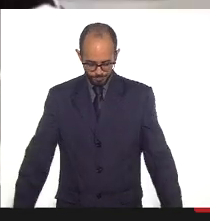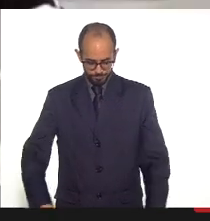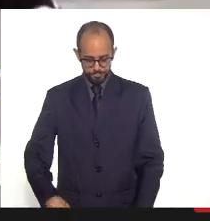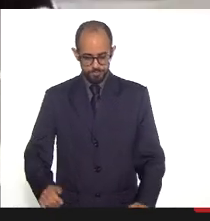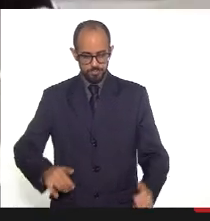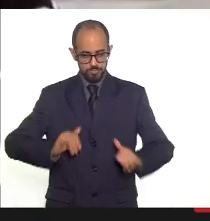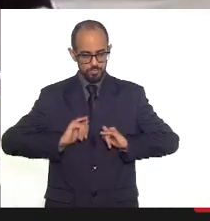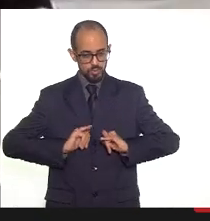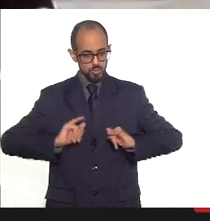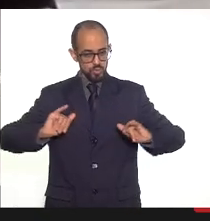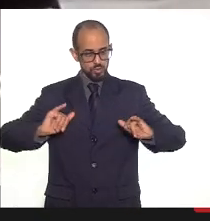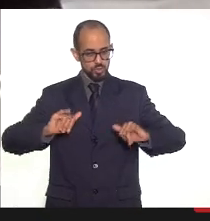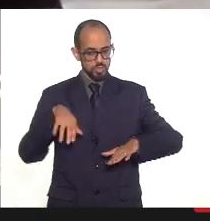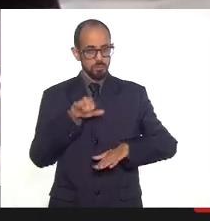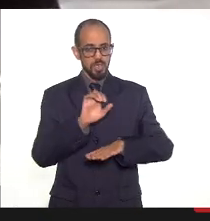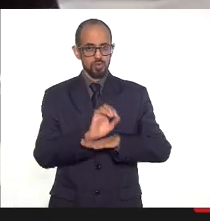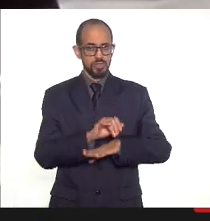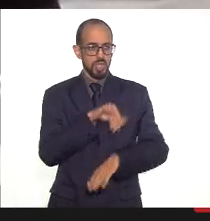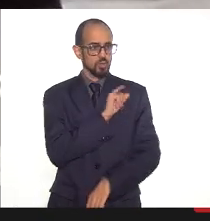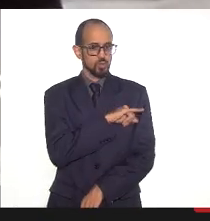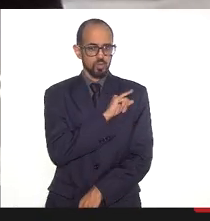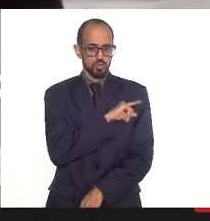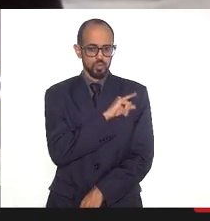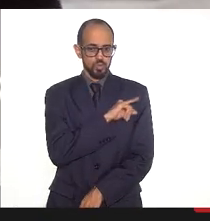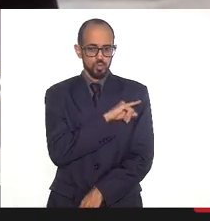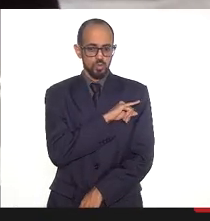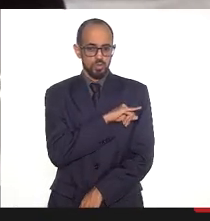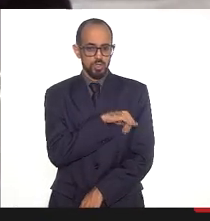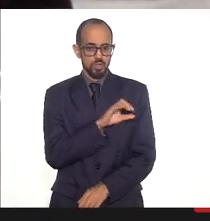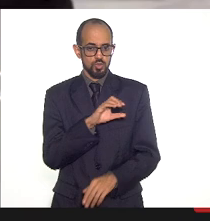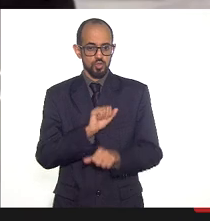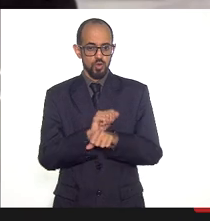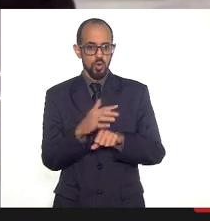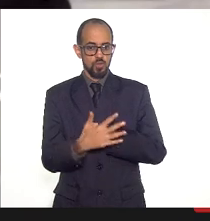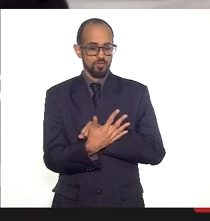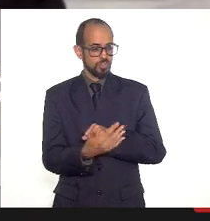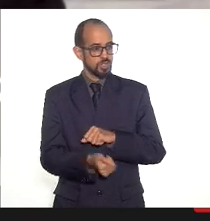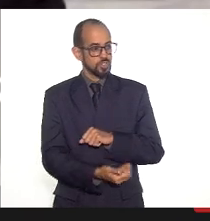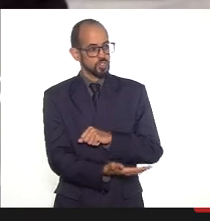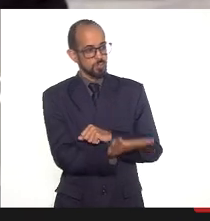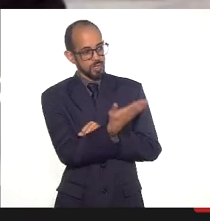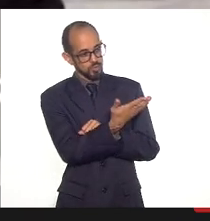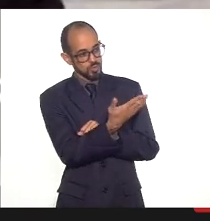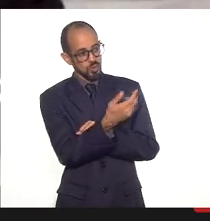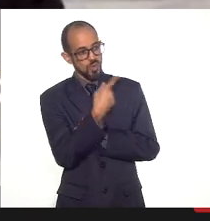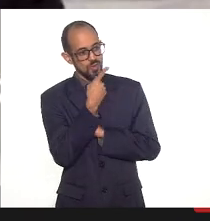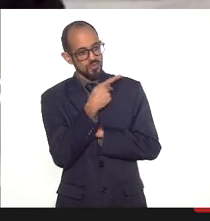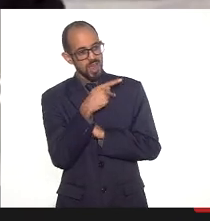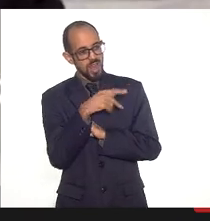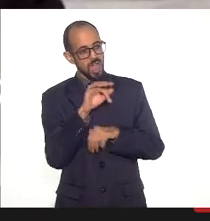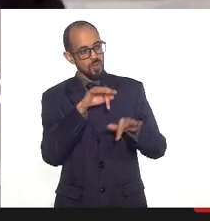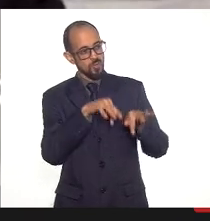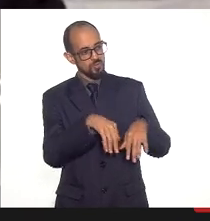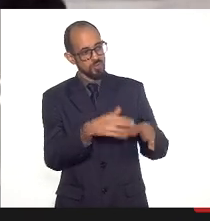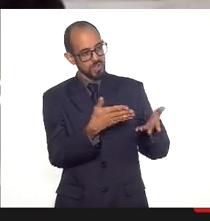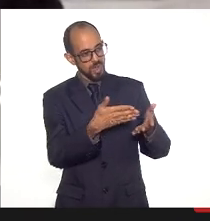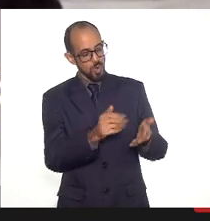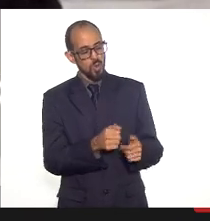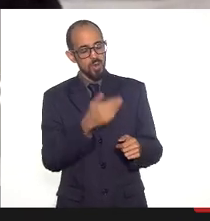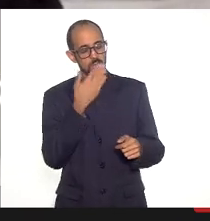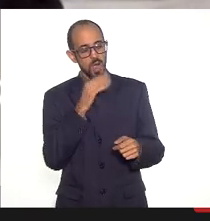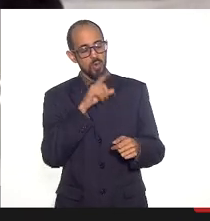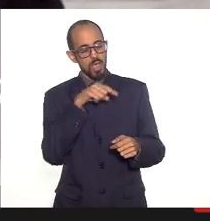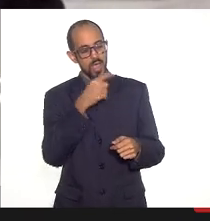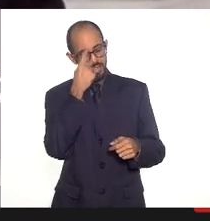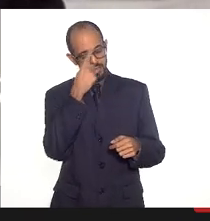notícias para o estado do Rio de Janeiro sobre covid secretário o senhor se despedir de nós falando um pouco sobre a perspectiva da covid